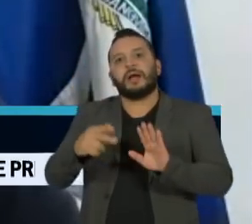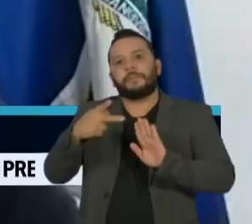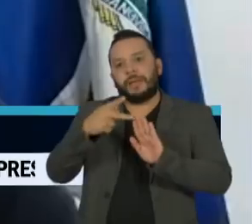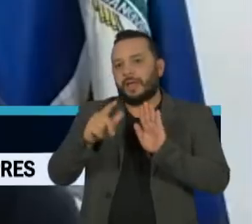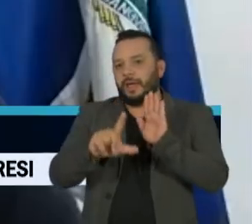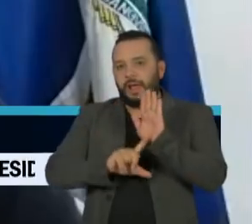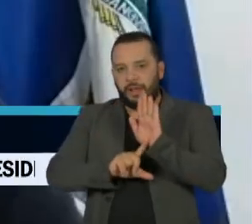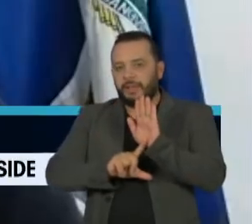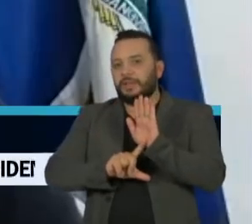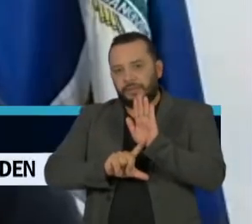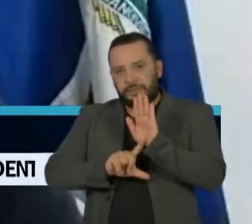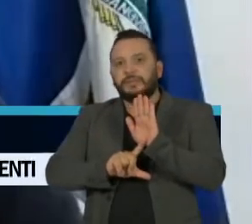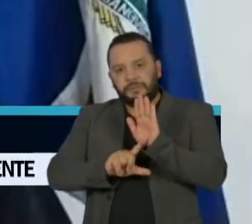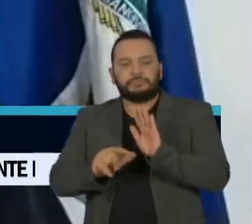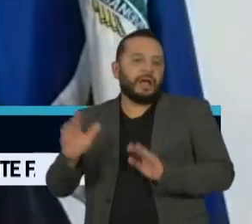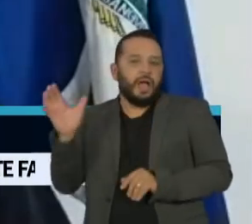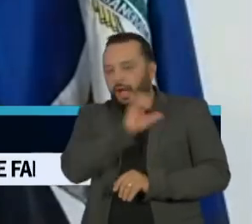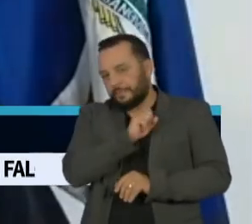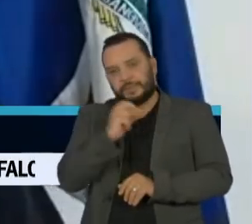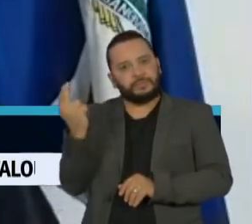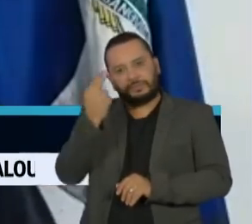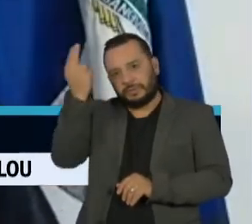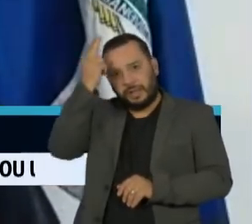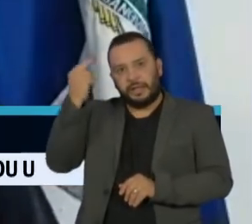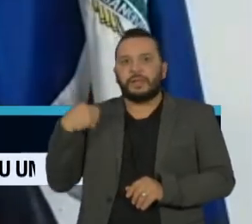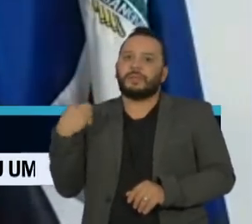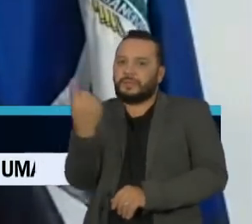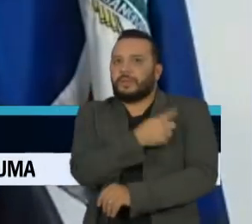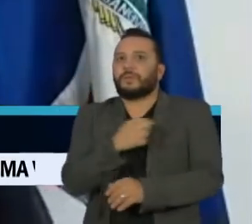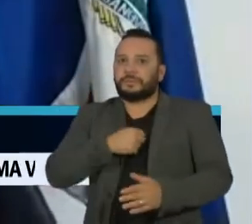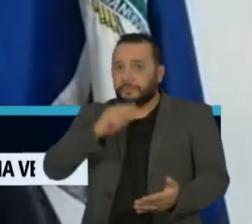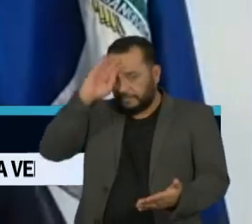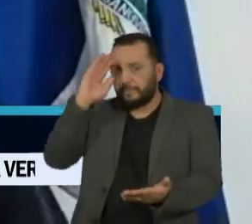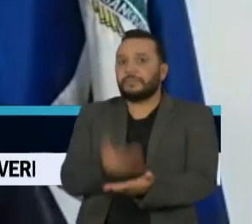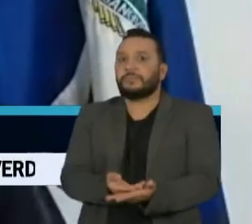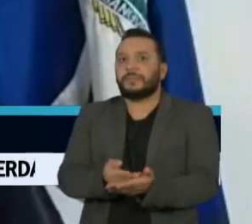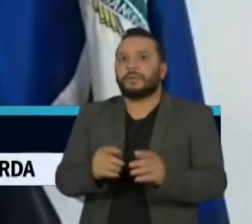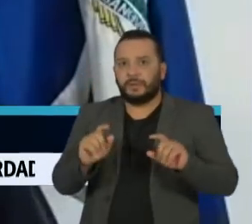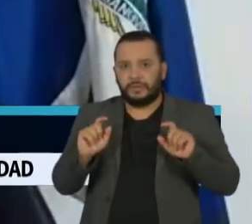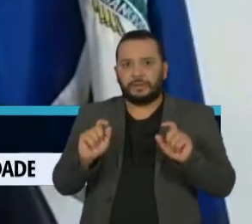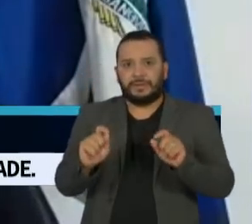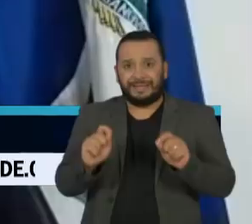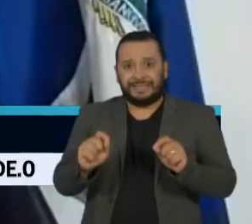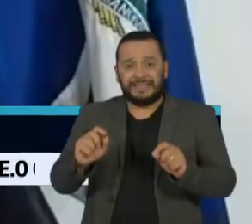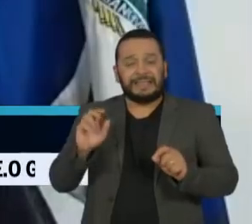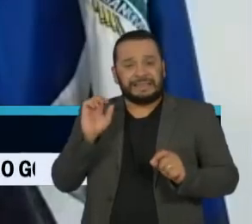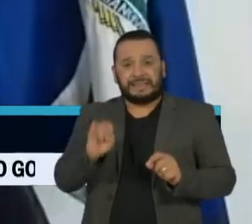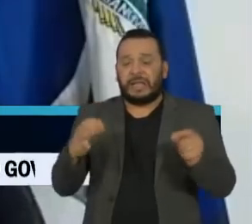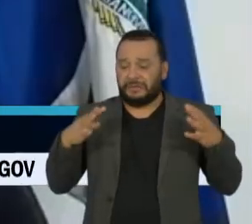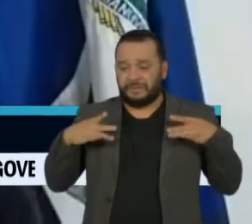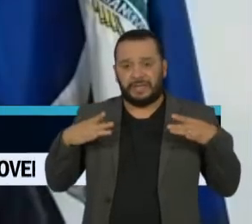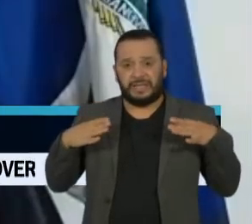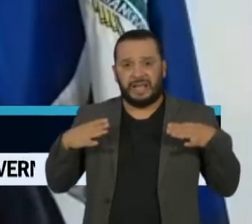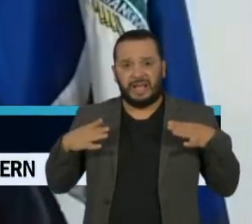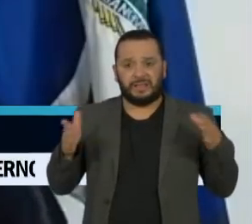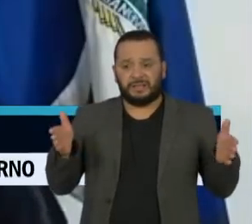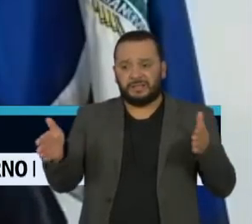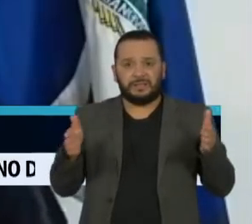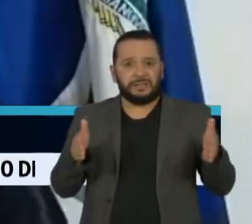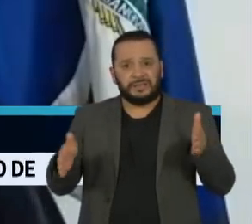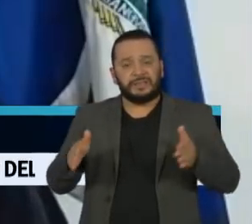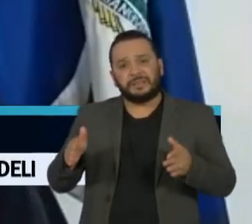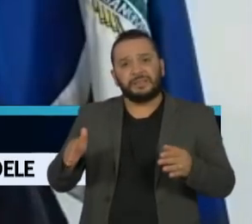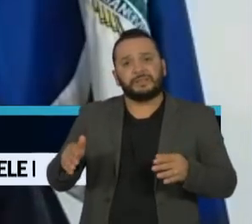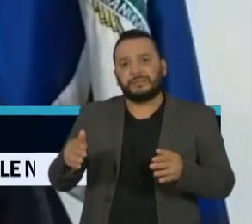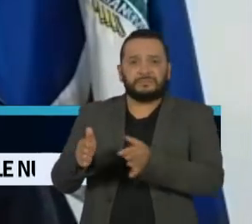nessa correria. O nosso time acredita que se tiver um grande feriado, um feriado de vários